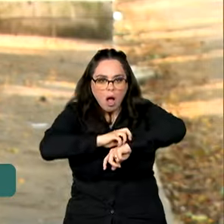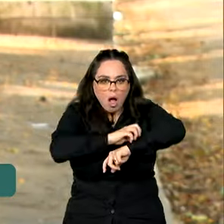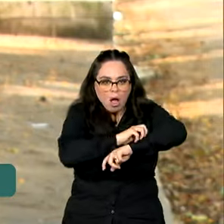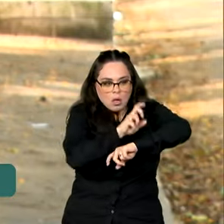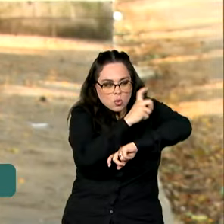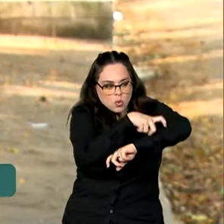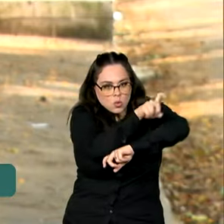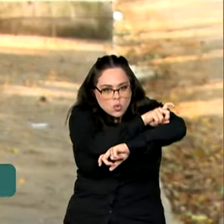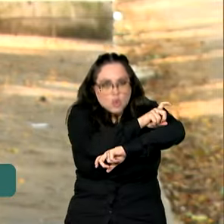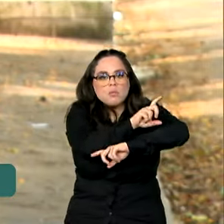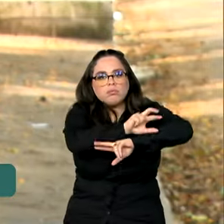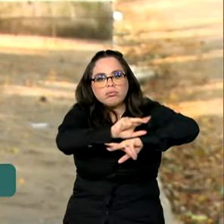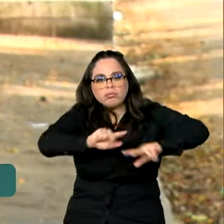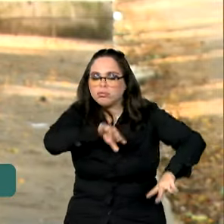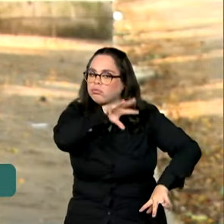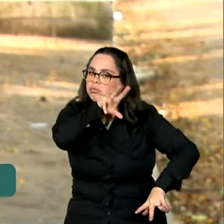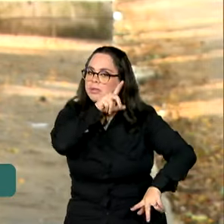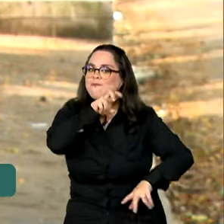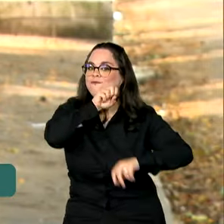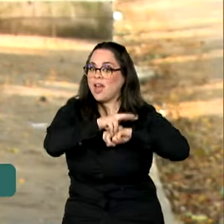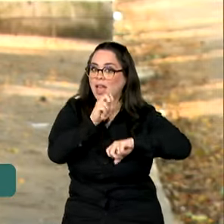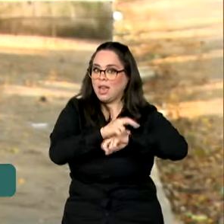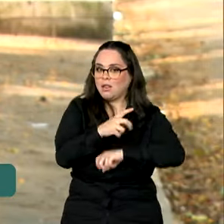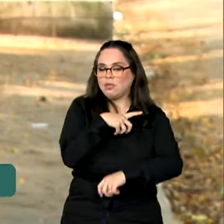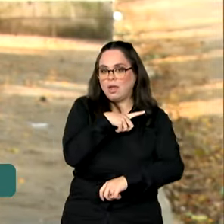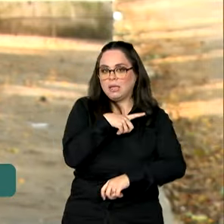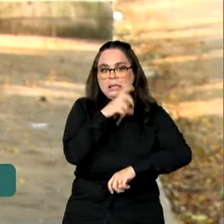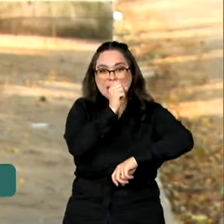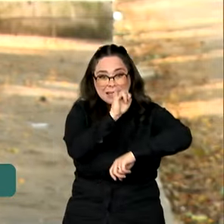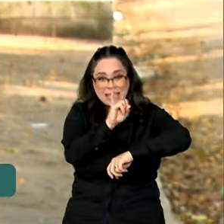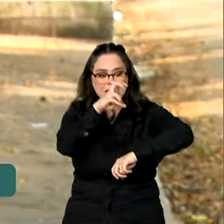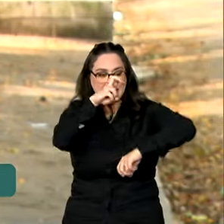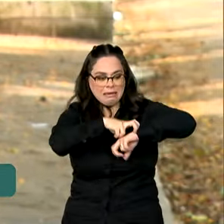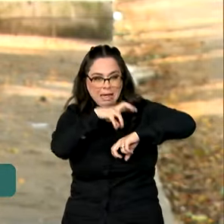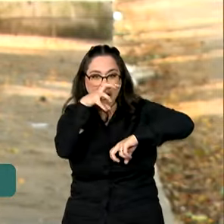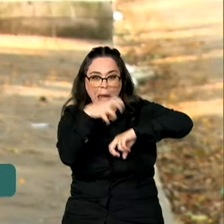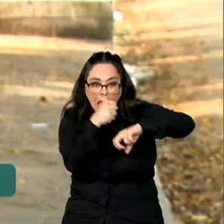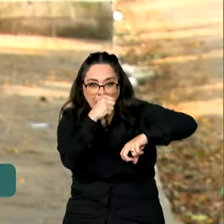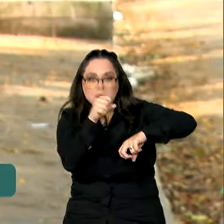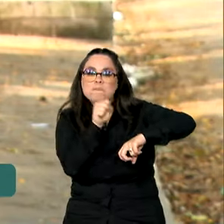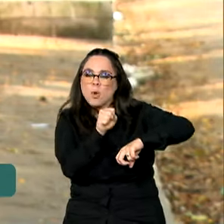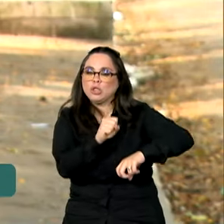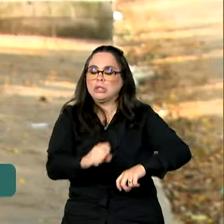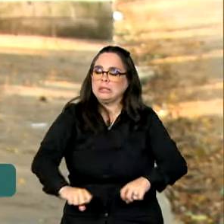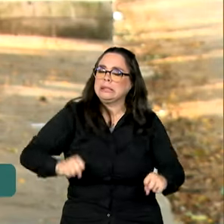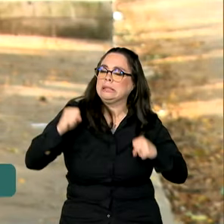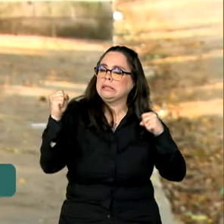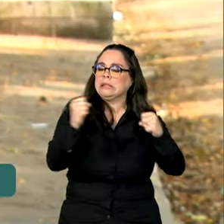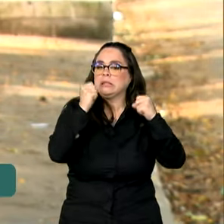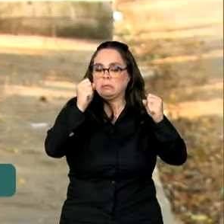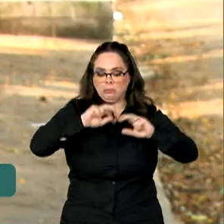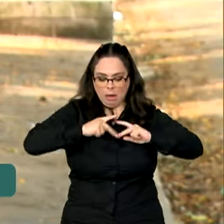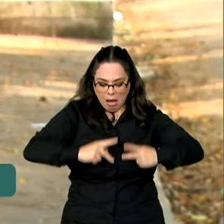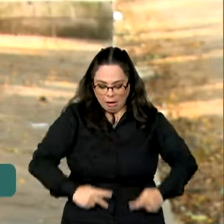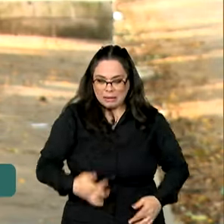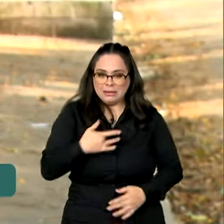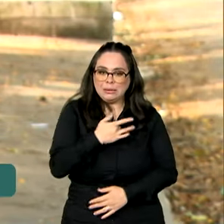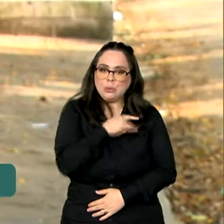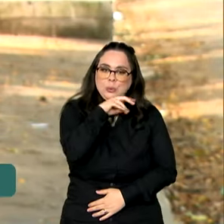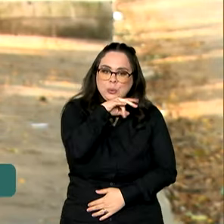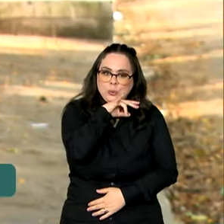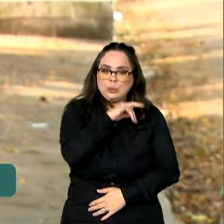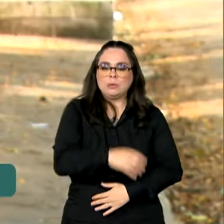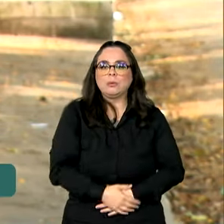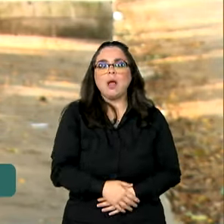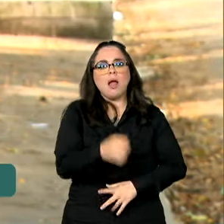escorpiões e outros animais venenosos, em que picadas ou mordidas podem resultar em graves consequências para a saúde humana.